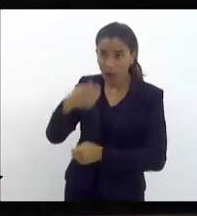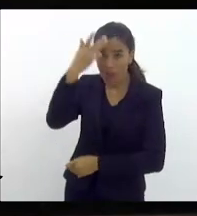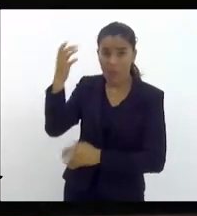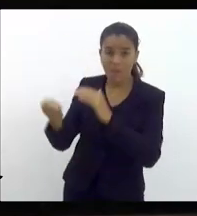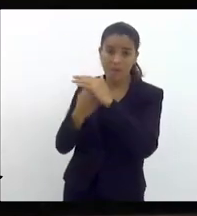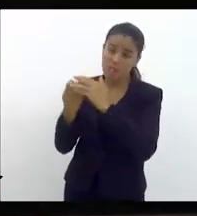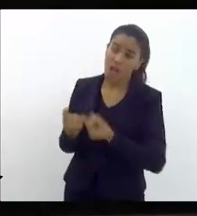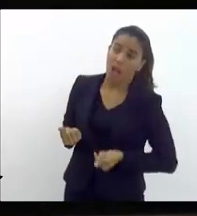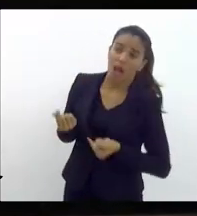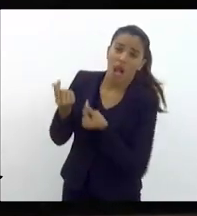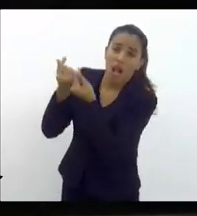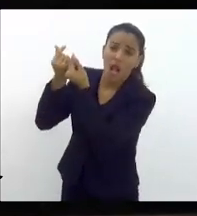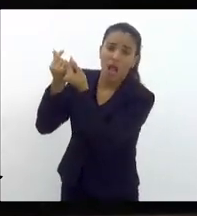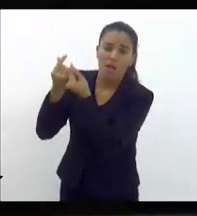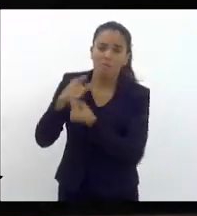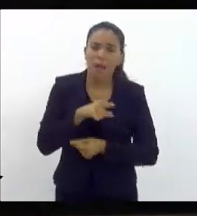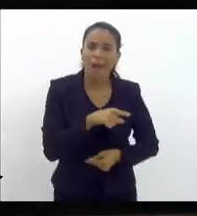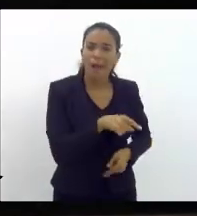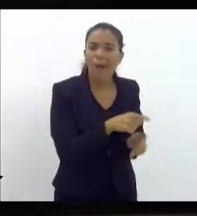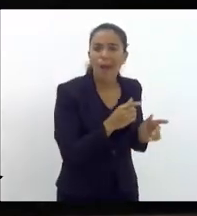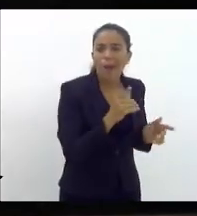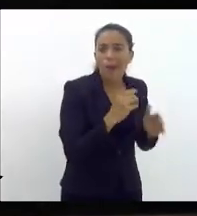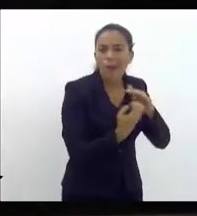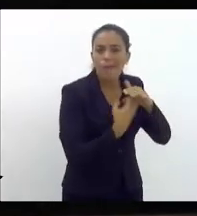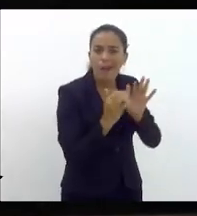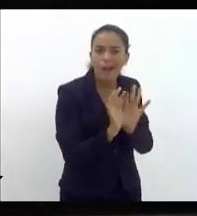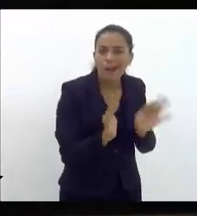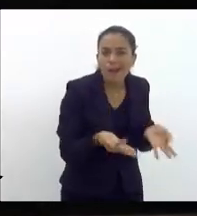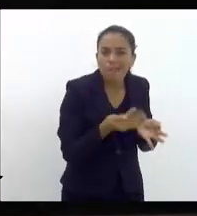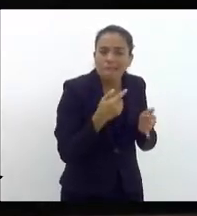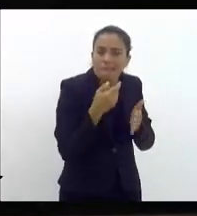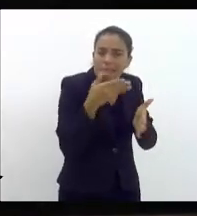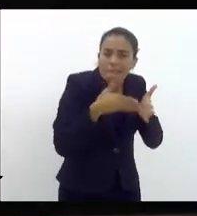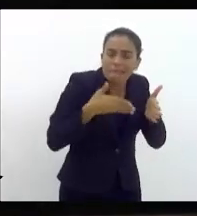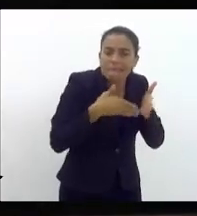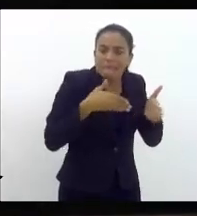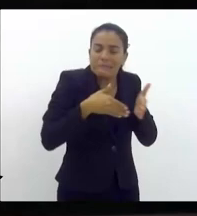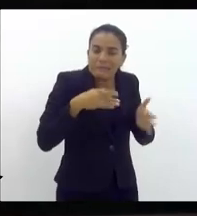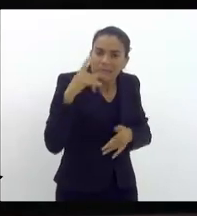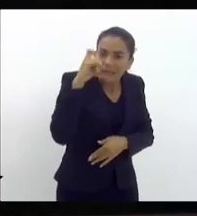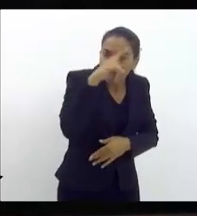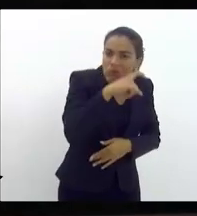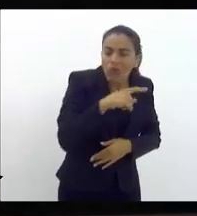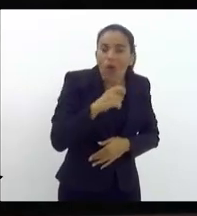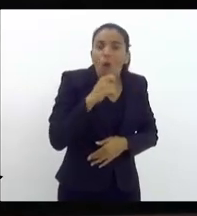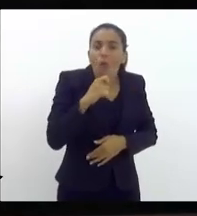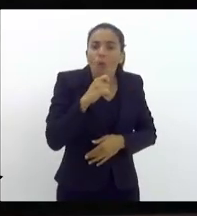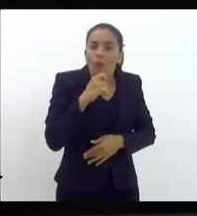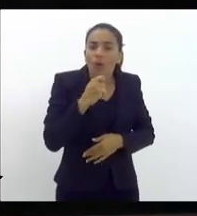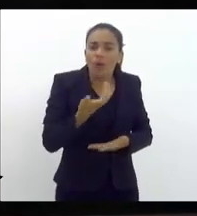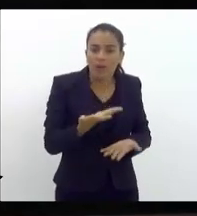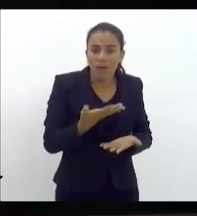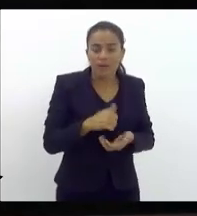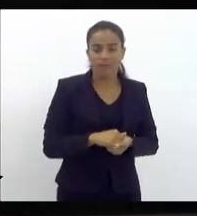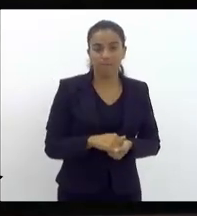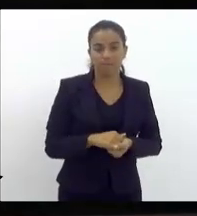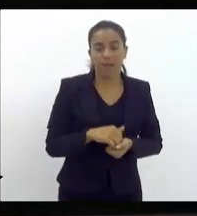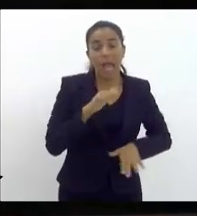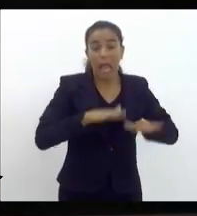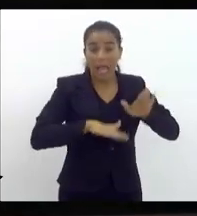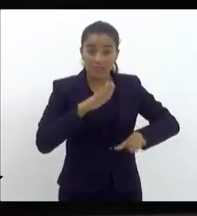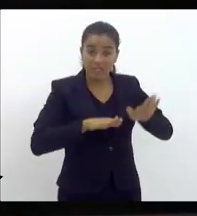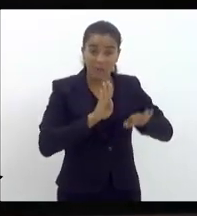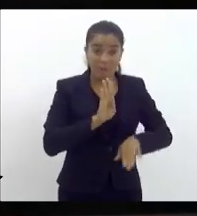Mas para o pequeno, não. O pequeno está sempre ali na dificuldade, porque ele não tem, por parte do, às vezes, do